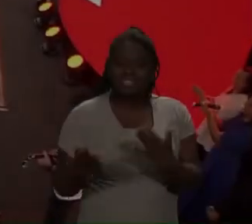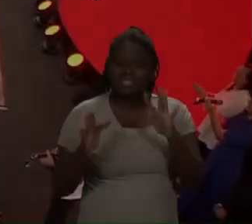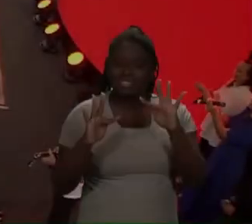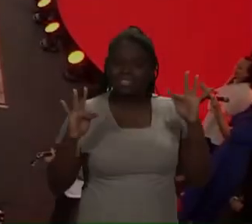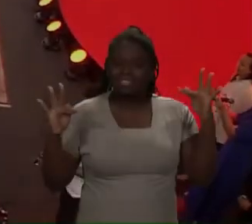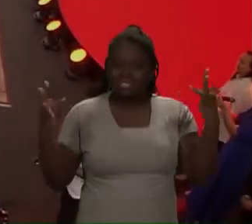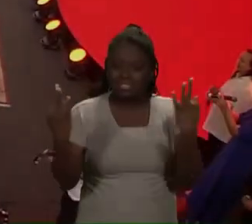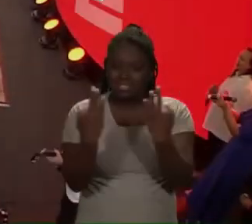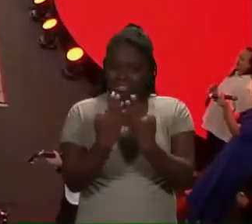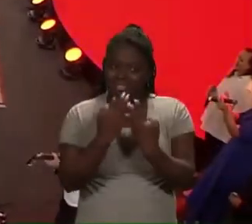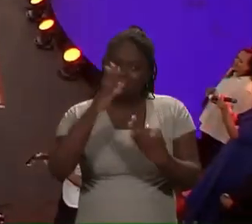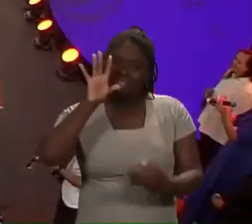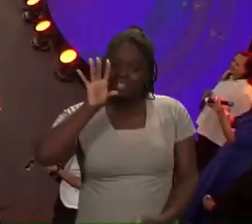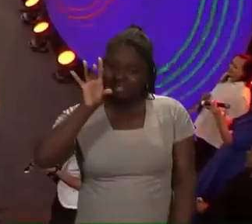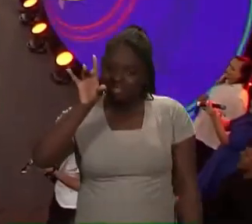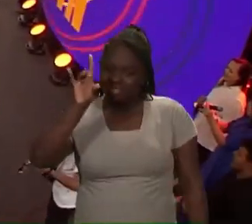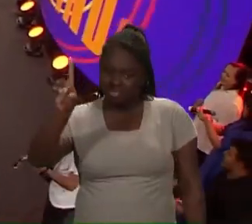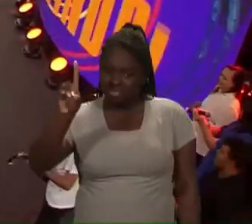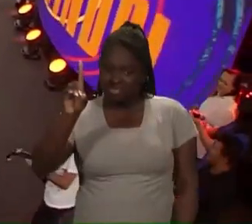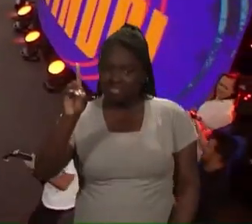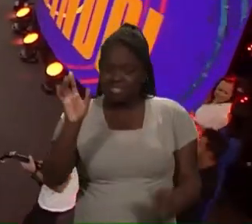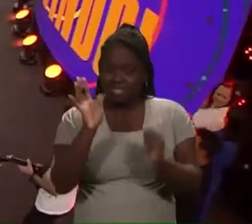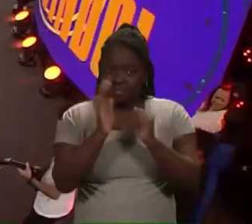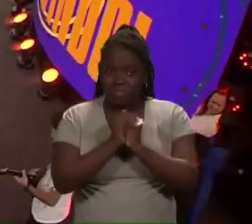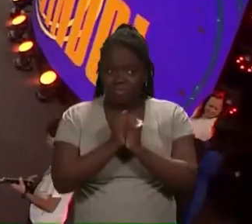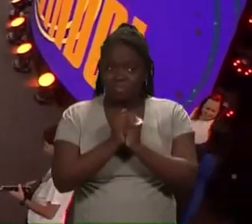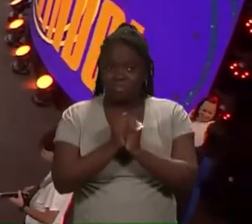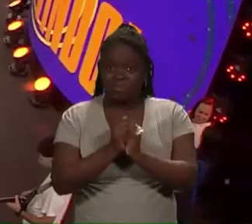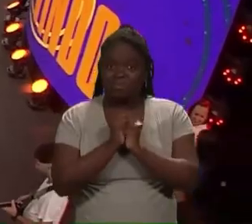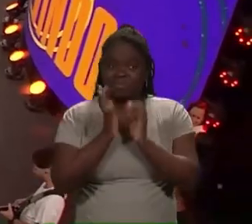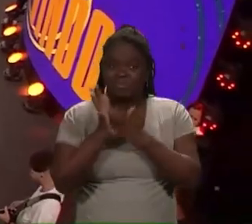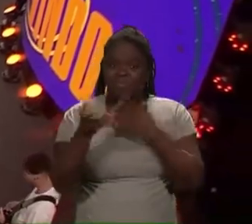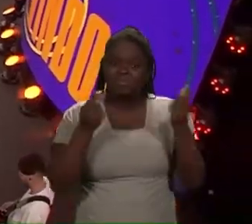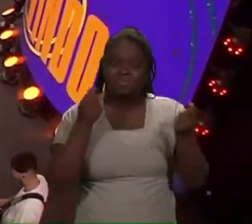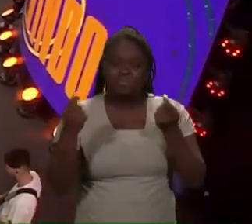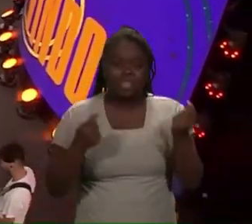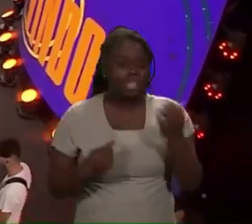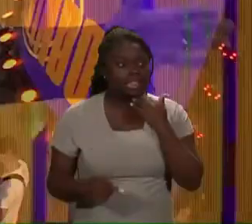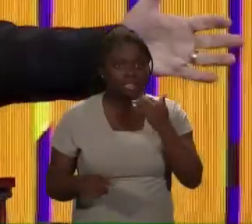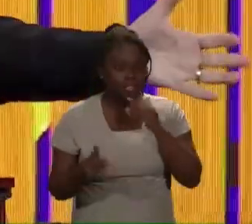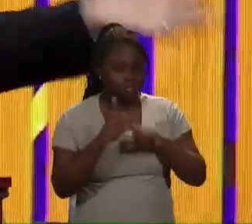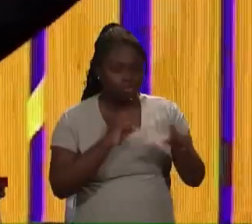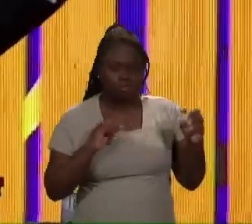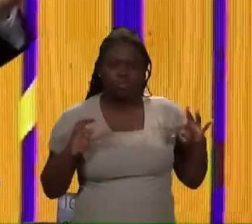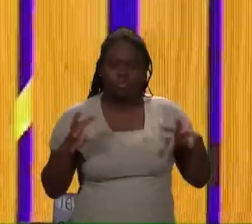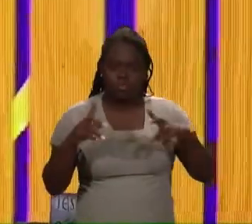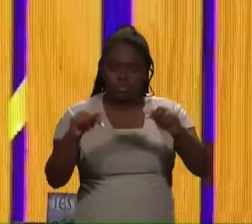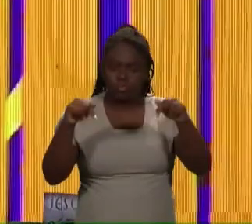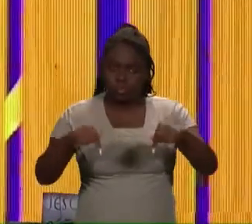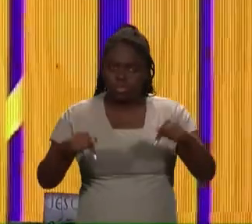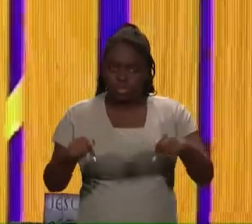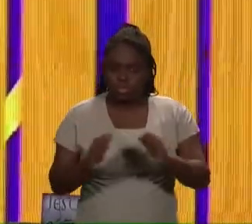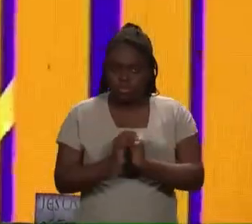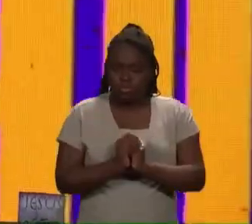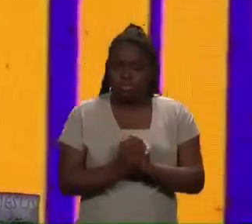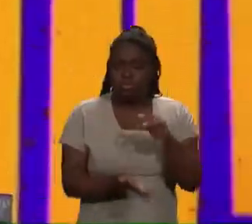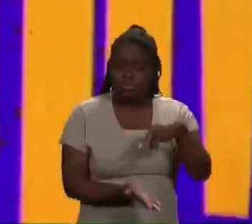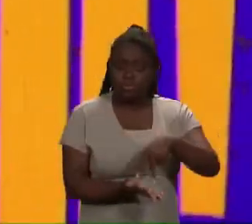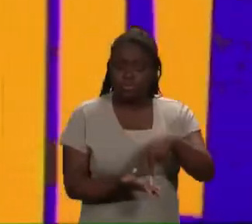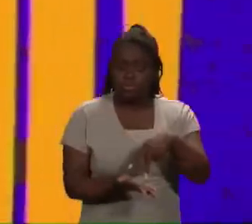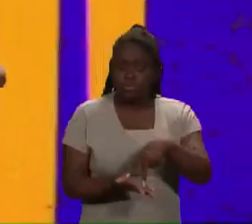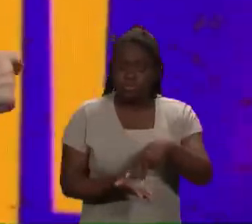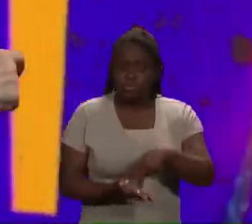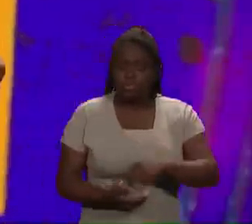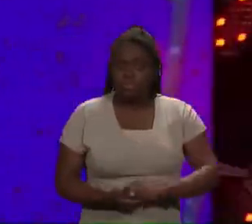Bem-vindos à família de Deus. Ninguém saia, todos aqui. Vamos todos ficar em